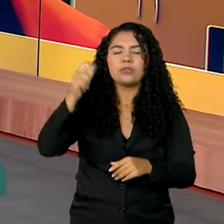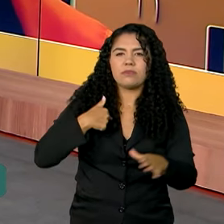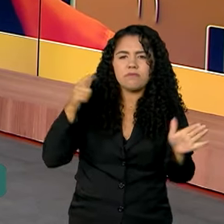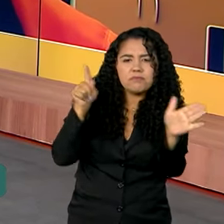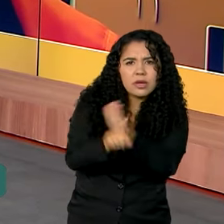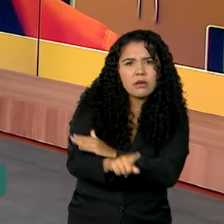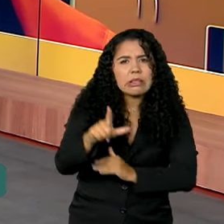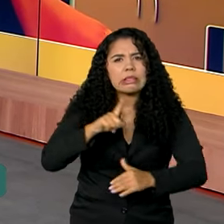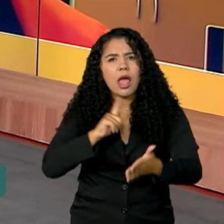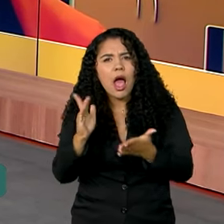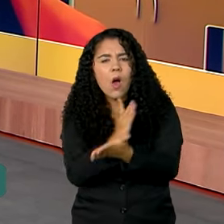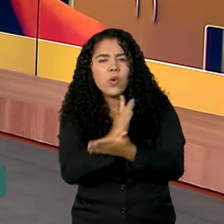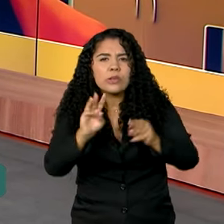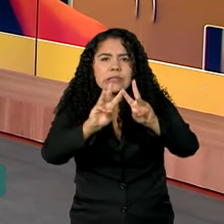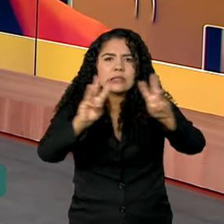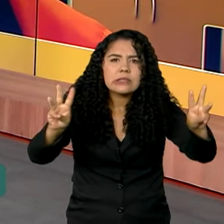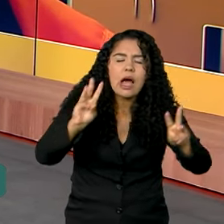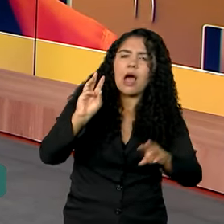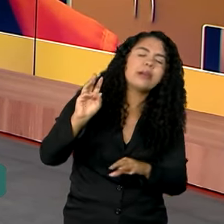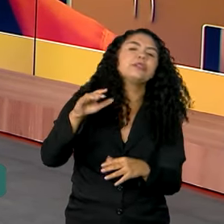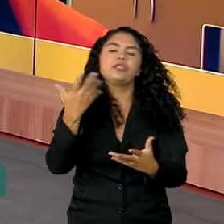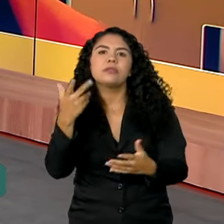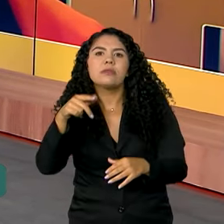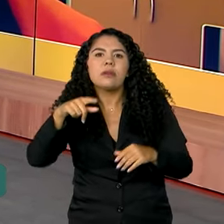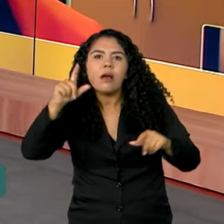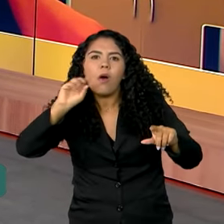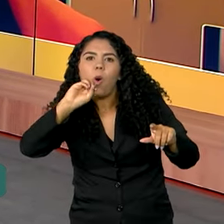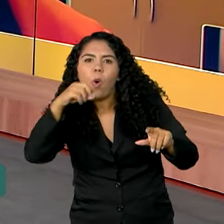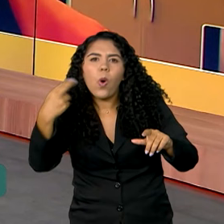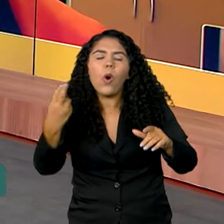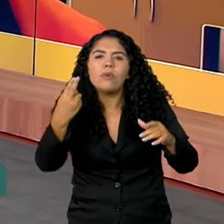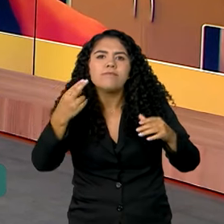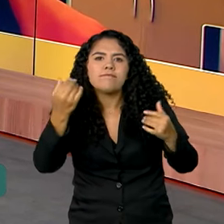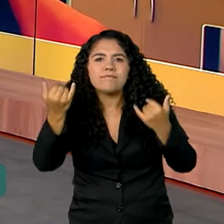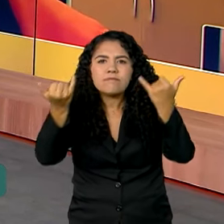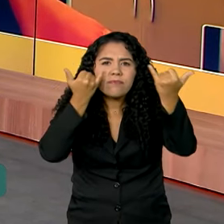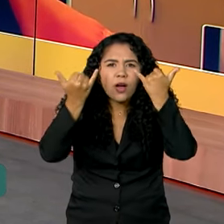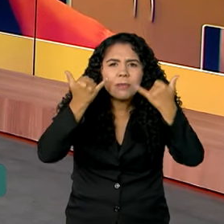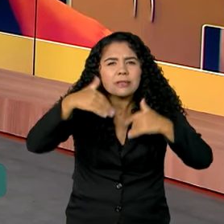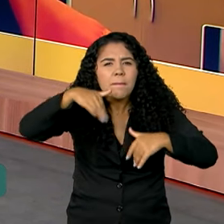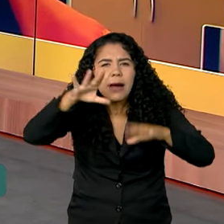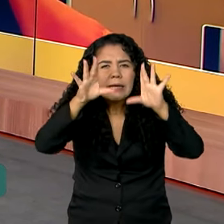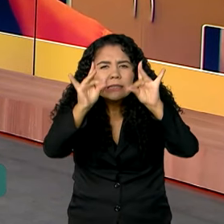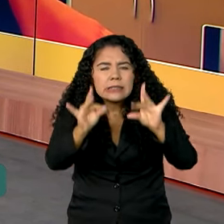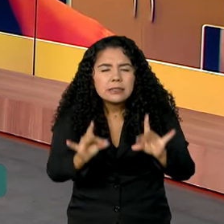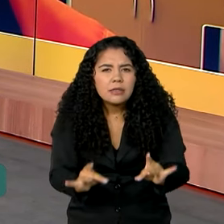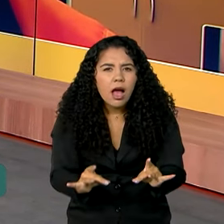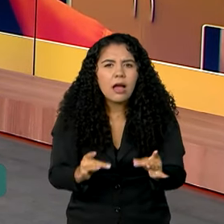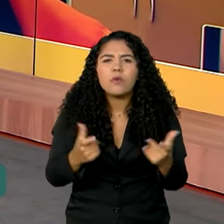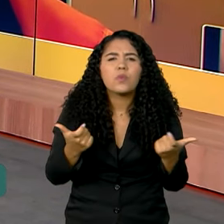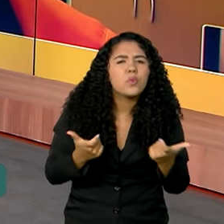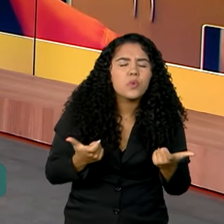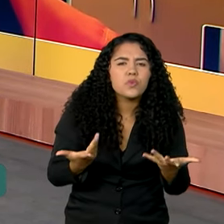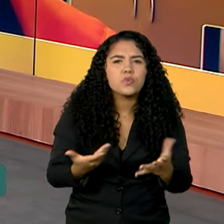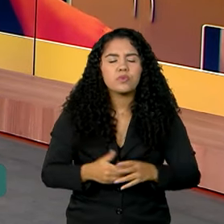site, algum portal que alguém que esteja interessado em saber um pouco mais sobre esse sistema pode acessar e conferir essas informações?